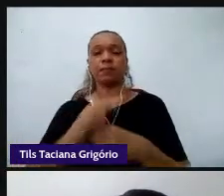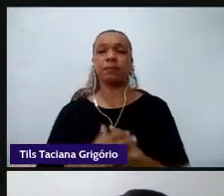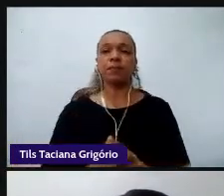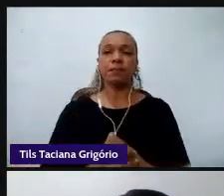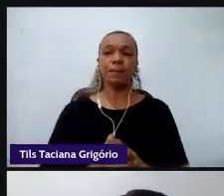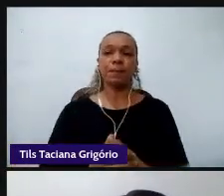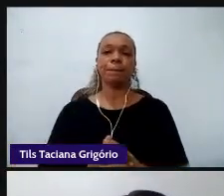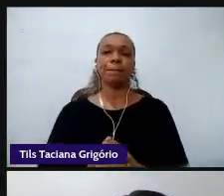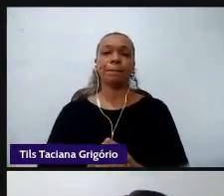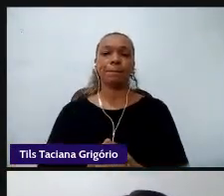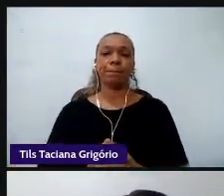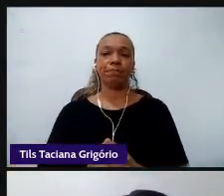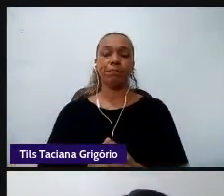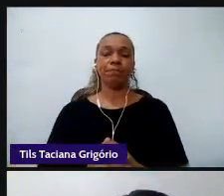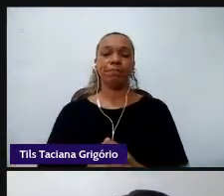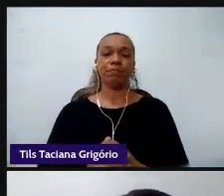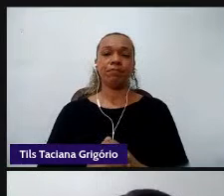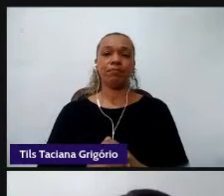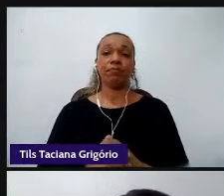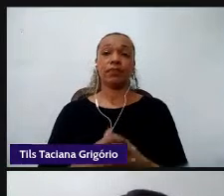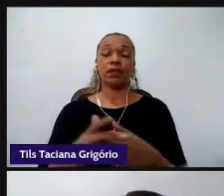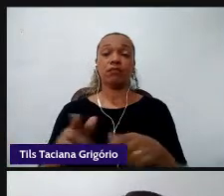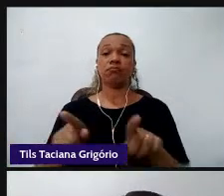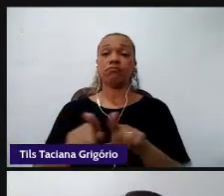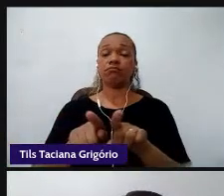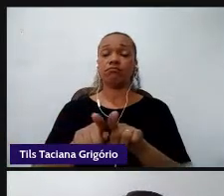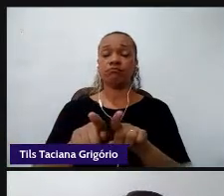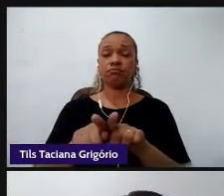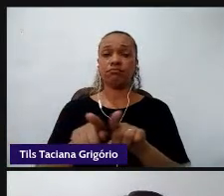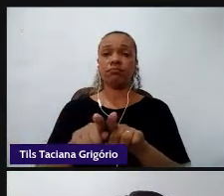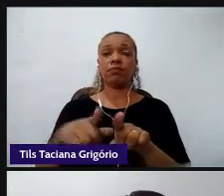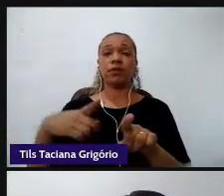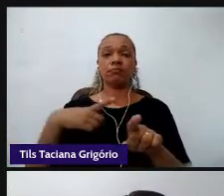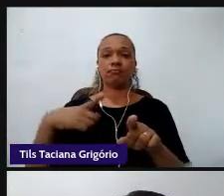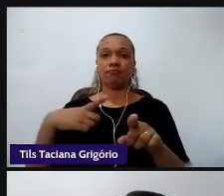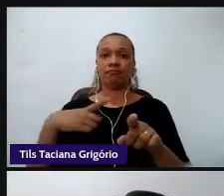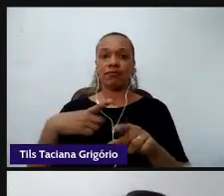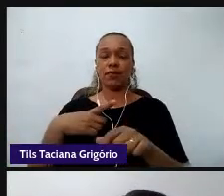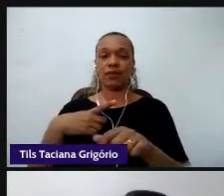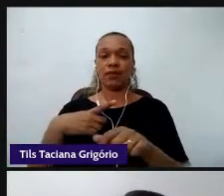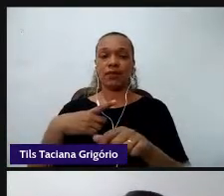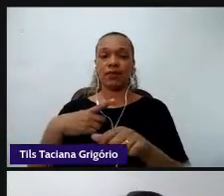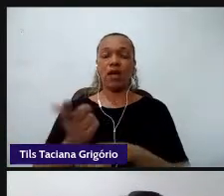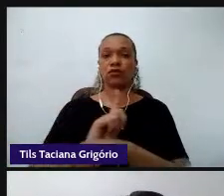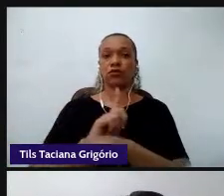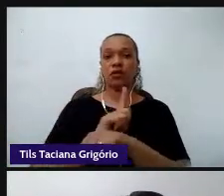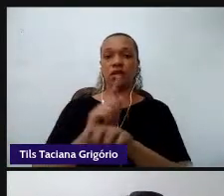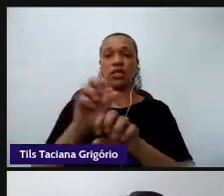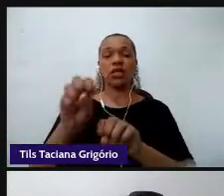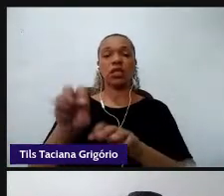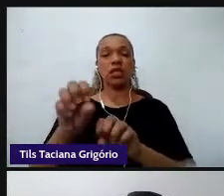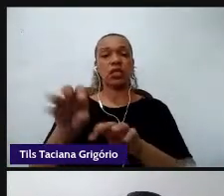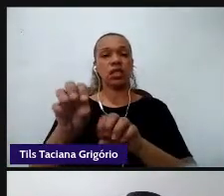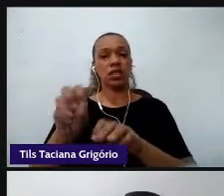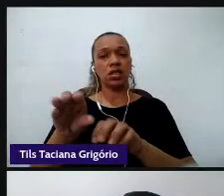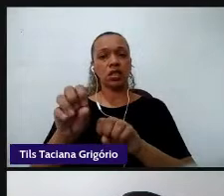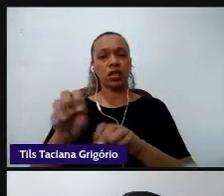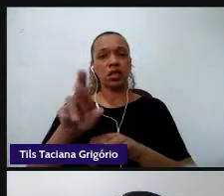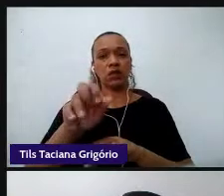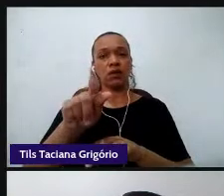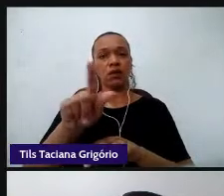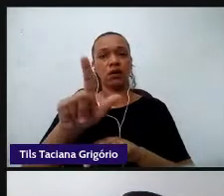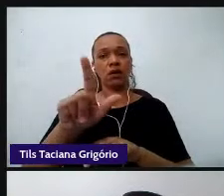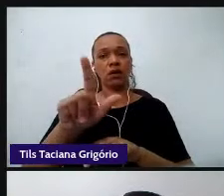nossa atuação junto a uma gerência de ensino regular é falar aqui um pouco sobre essa